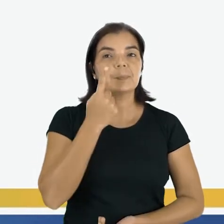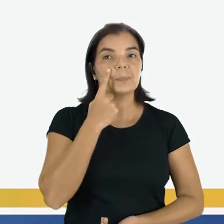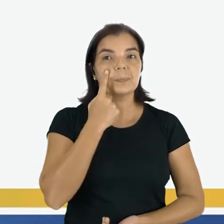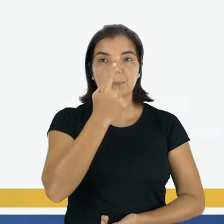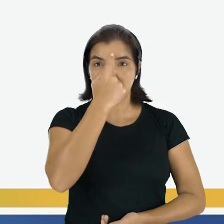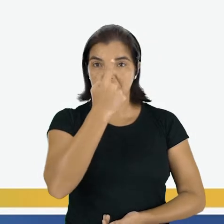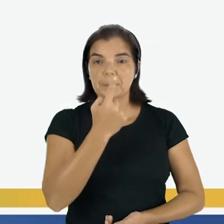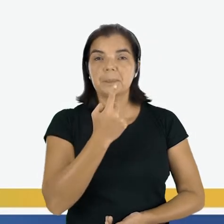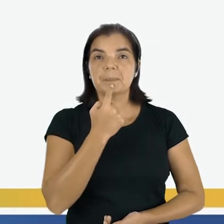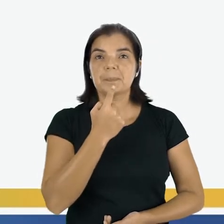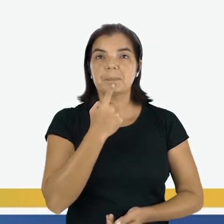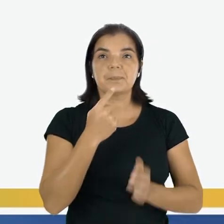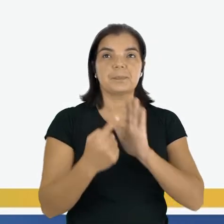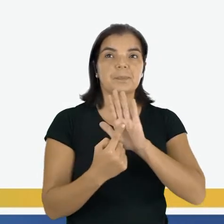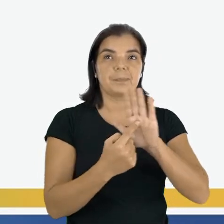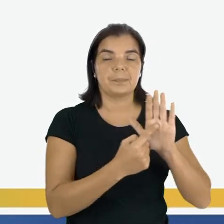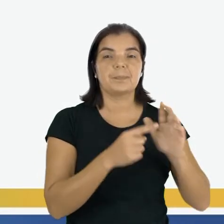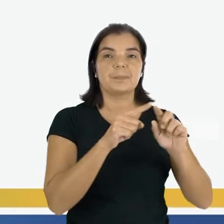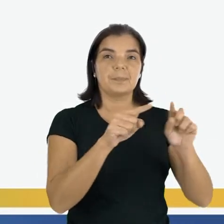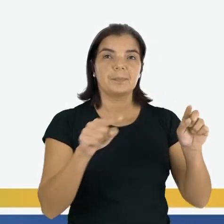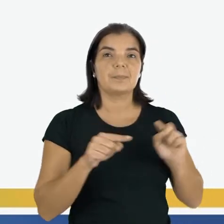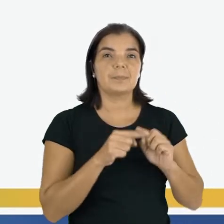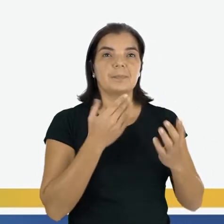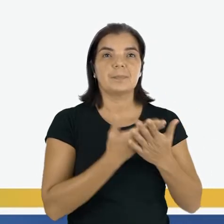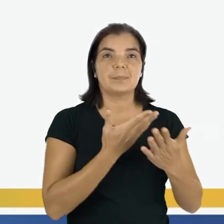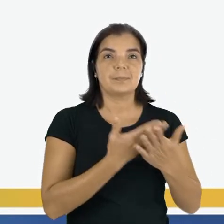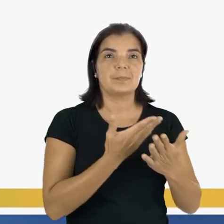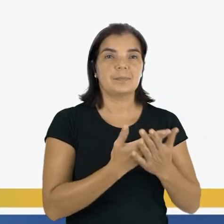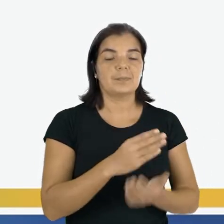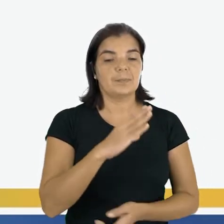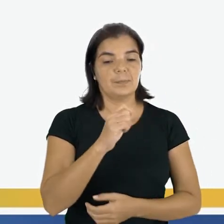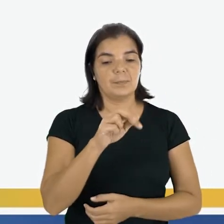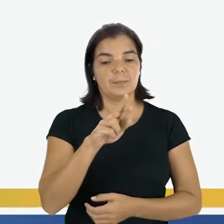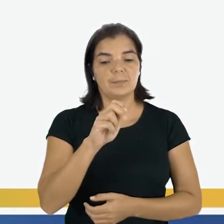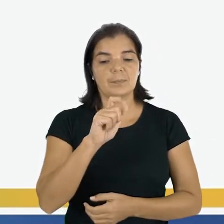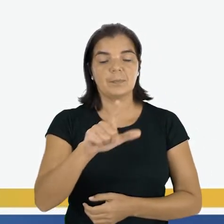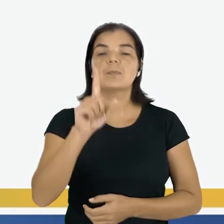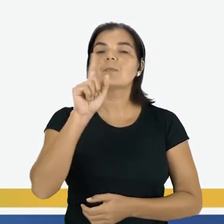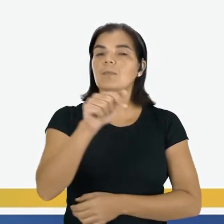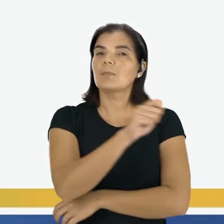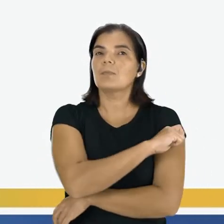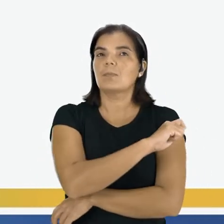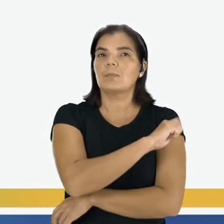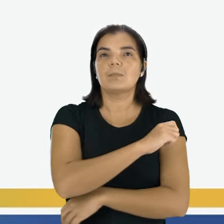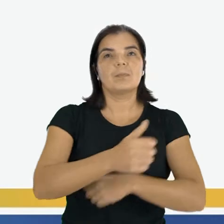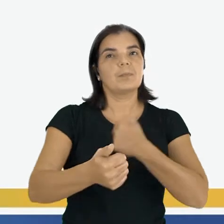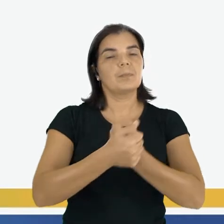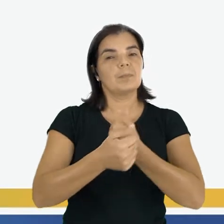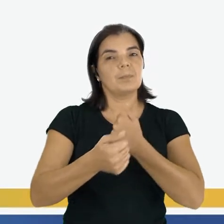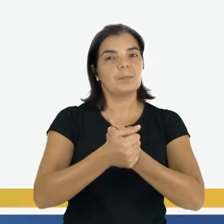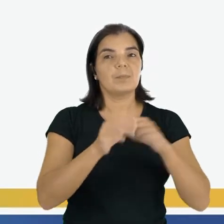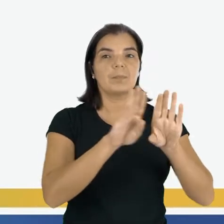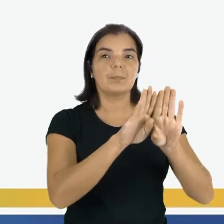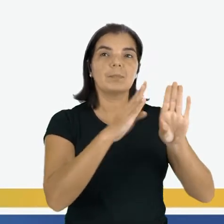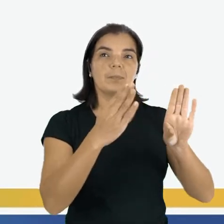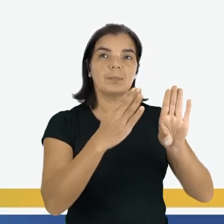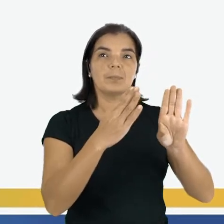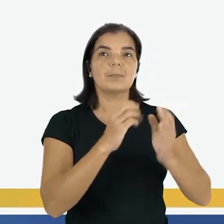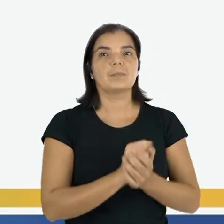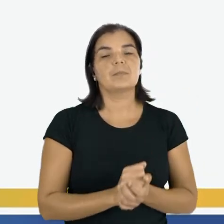Observe com atenção a representação desta sala de aula. Carol é aluna que senta perto da porta.